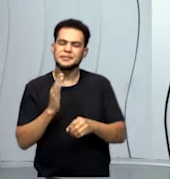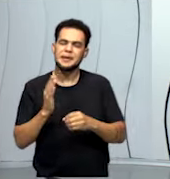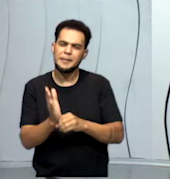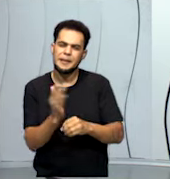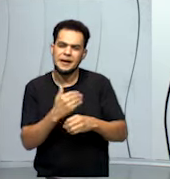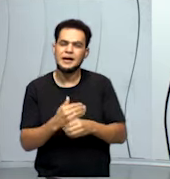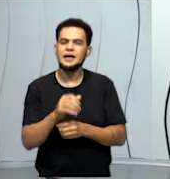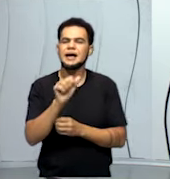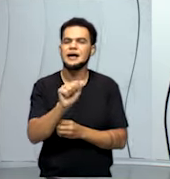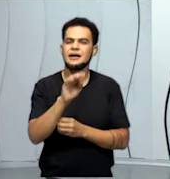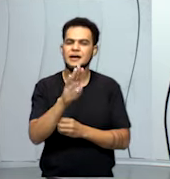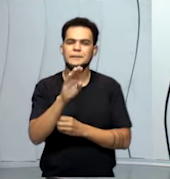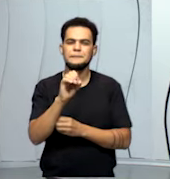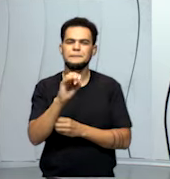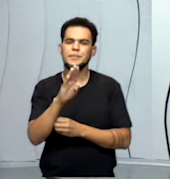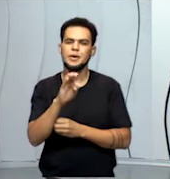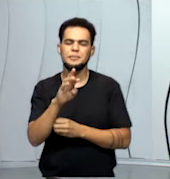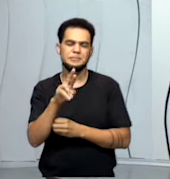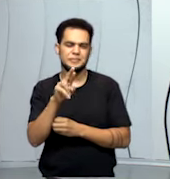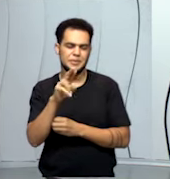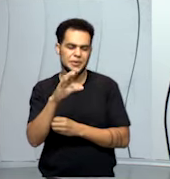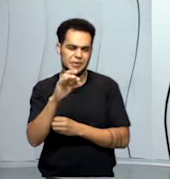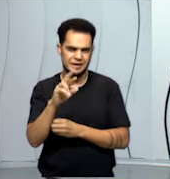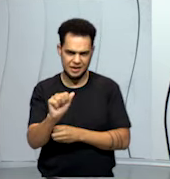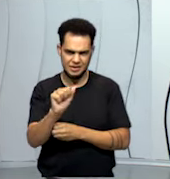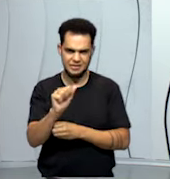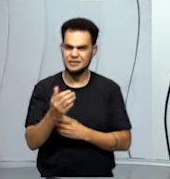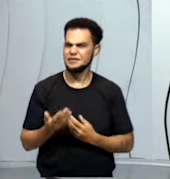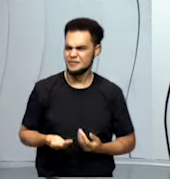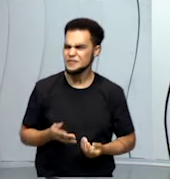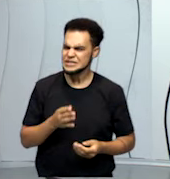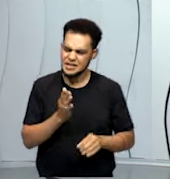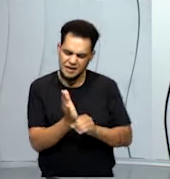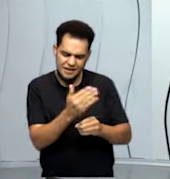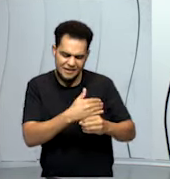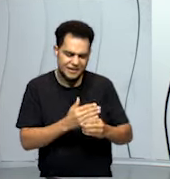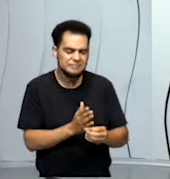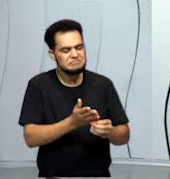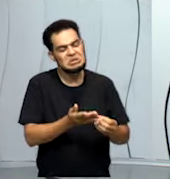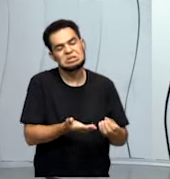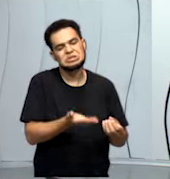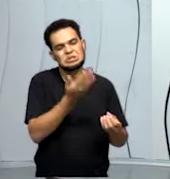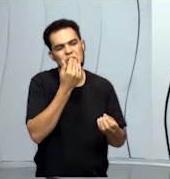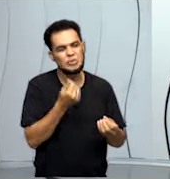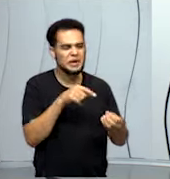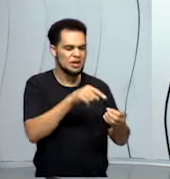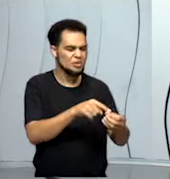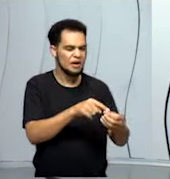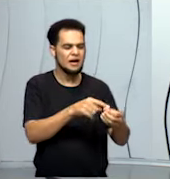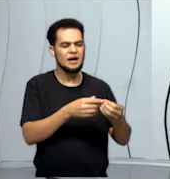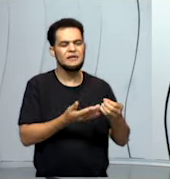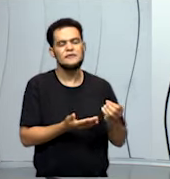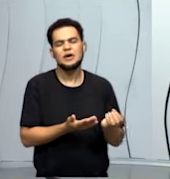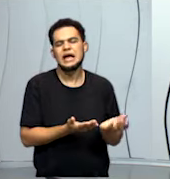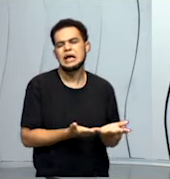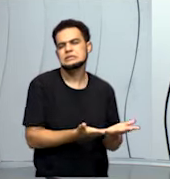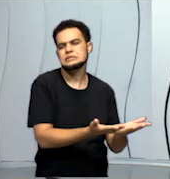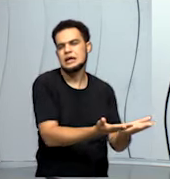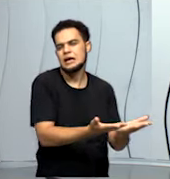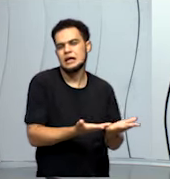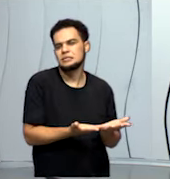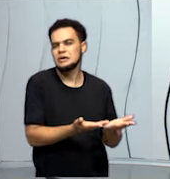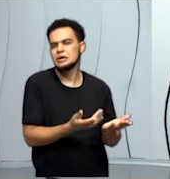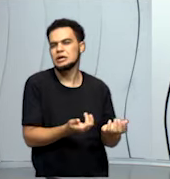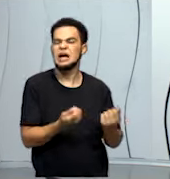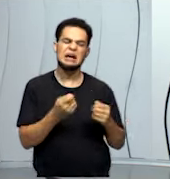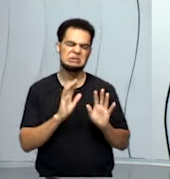grelhada. Aí você pensa, ah, não usou água, ela não é cozida, não teve que colocar na água, ela está sequinha,